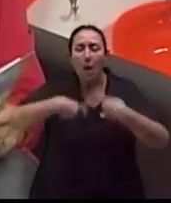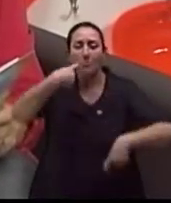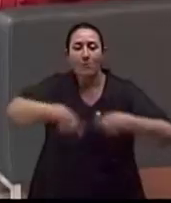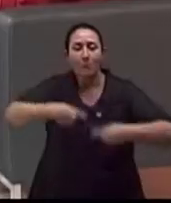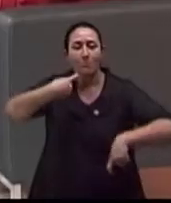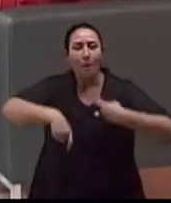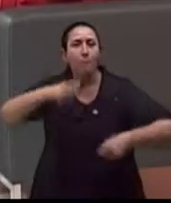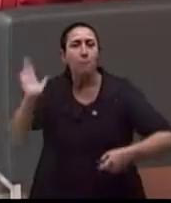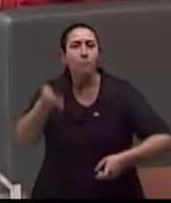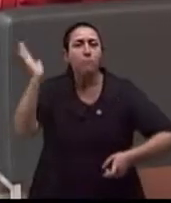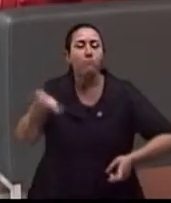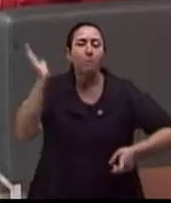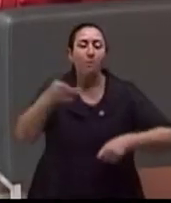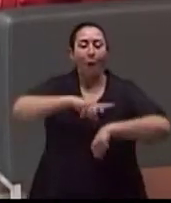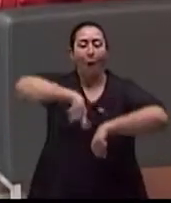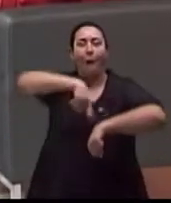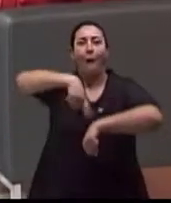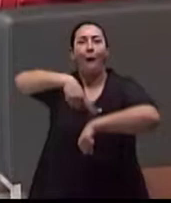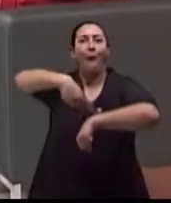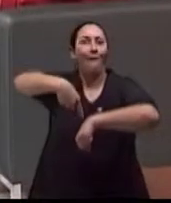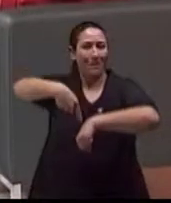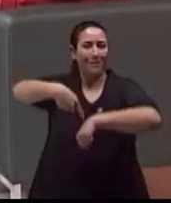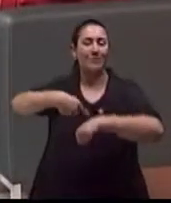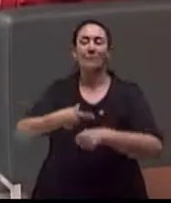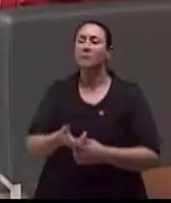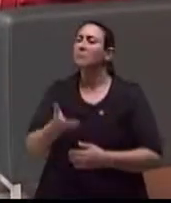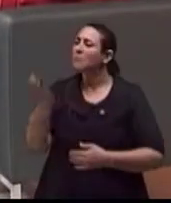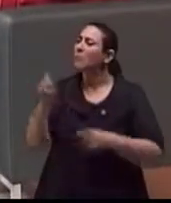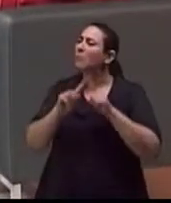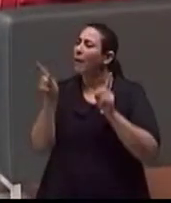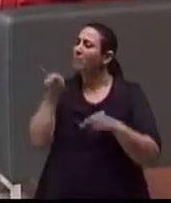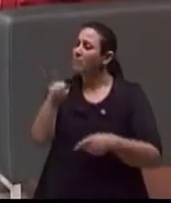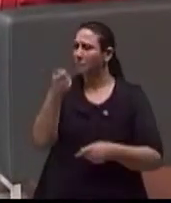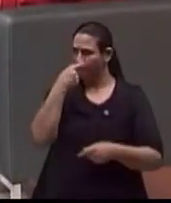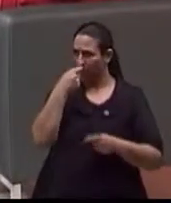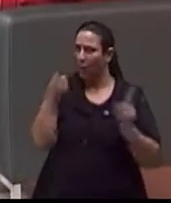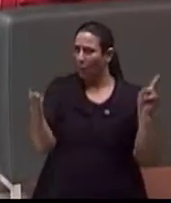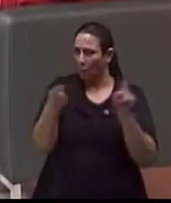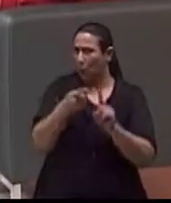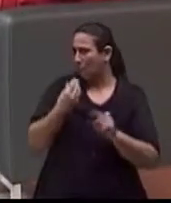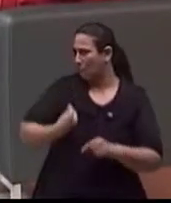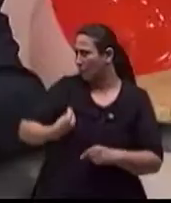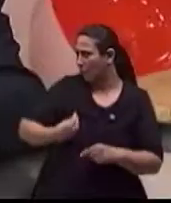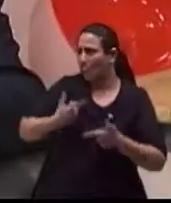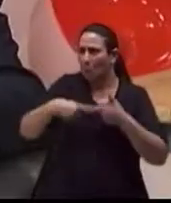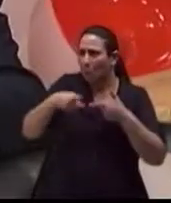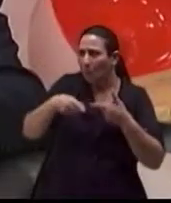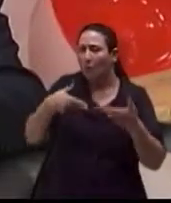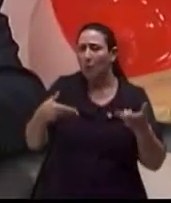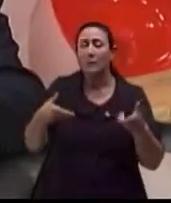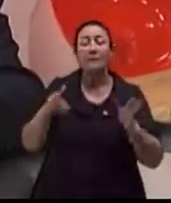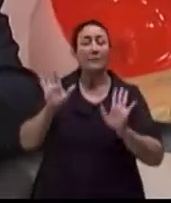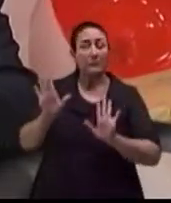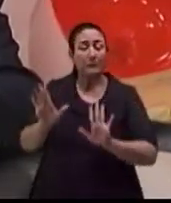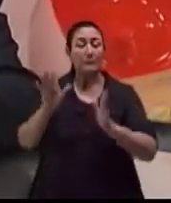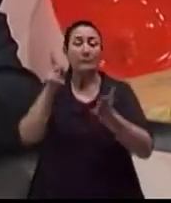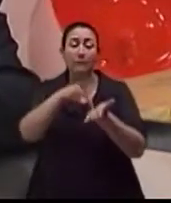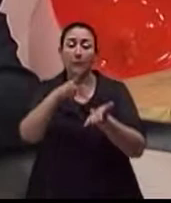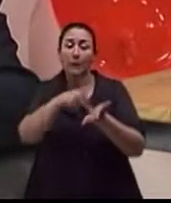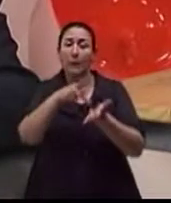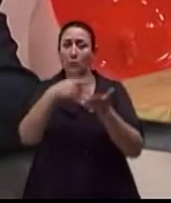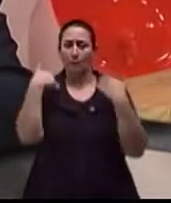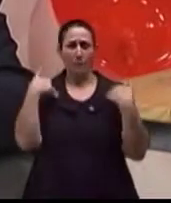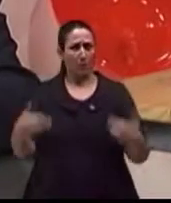um homem mais velho com problemas maiores? Na verdade, a medicação em si não traz problema físico. Certo.